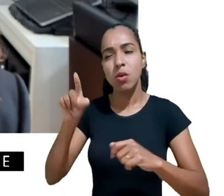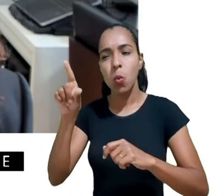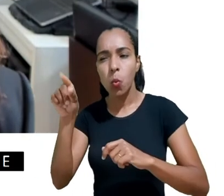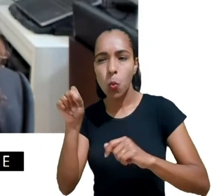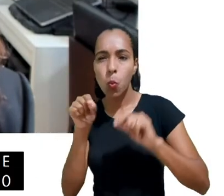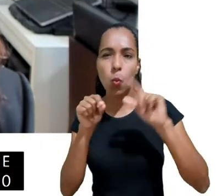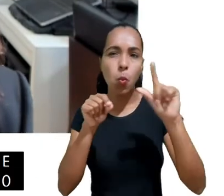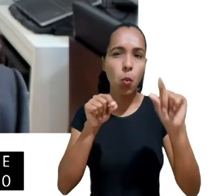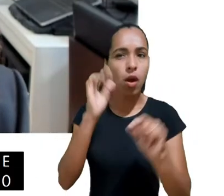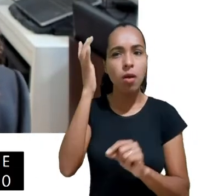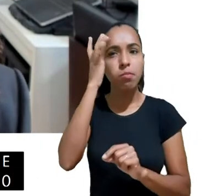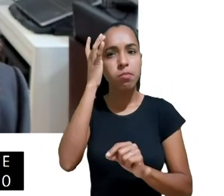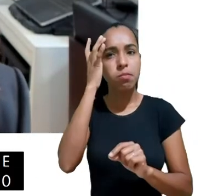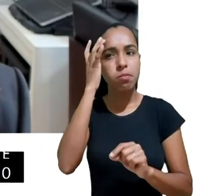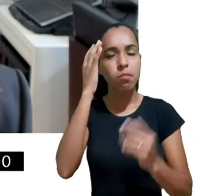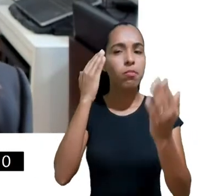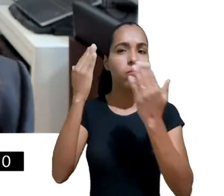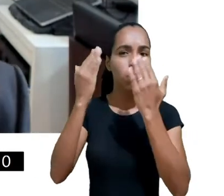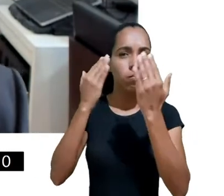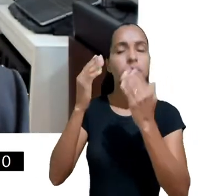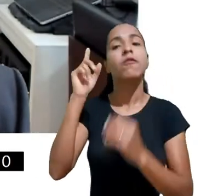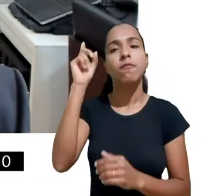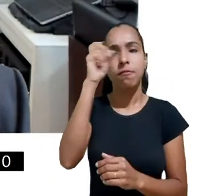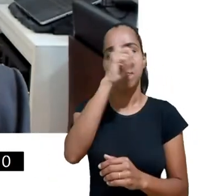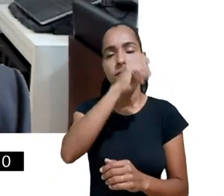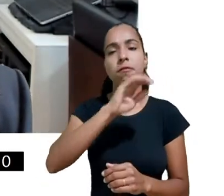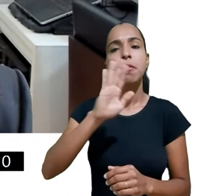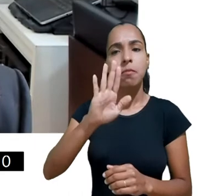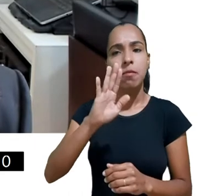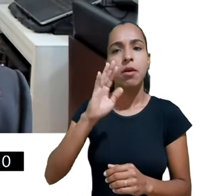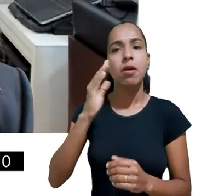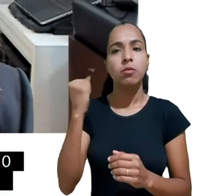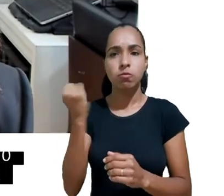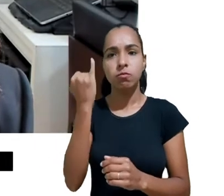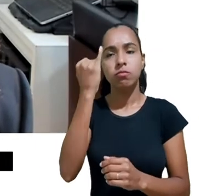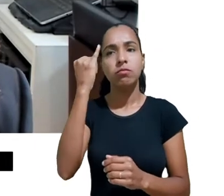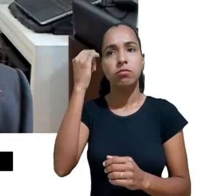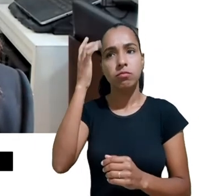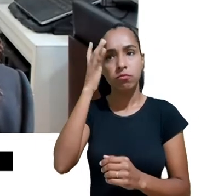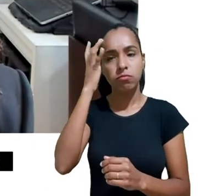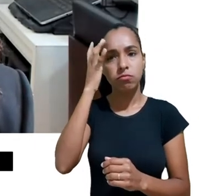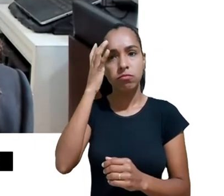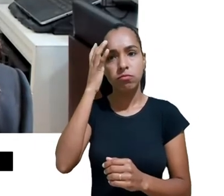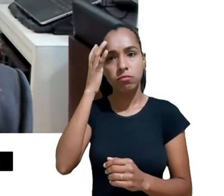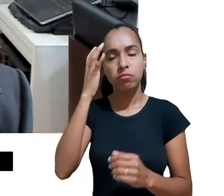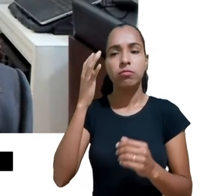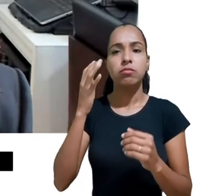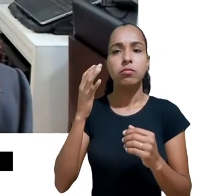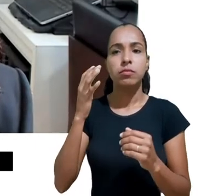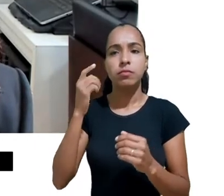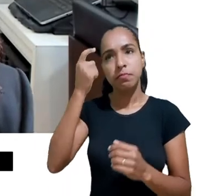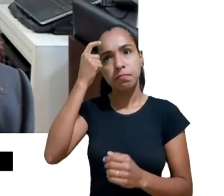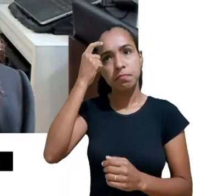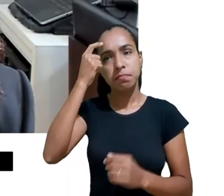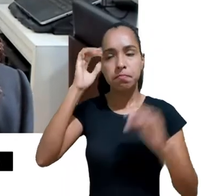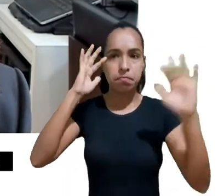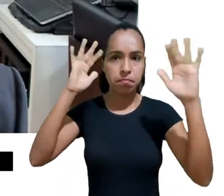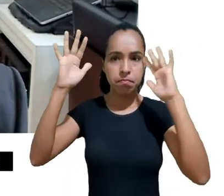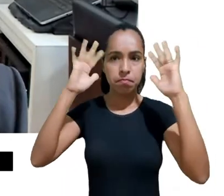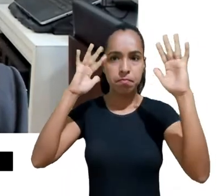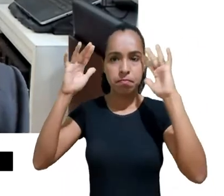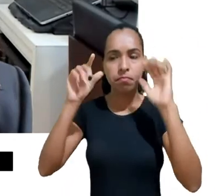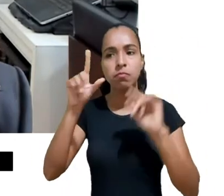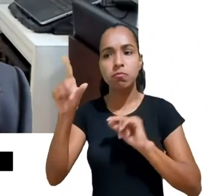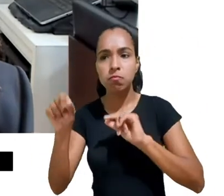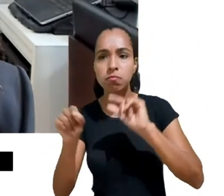a gente precisa começar a refletir e a ter consciência dessas escolhas para que a gente não vire um